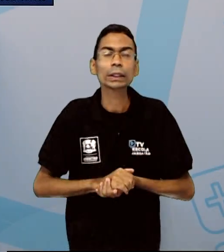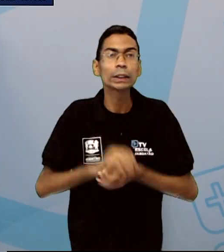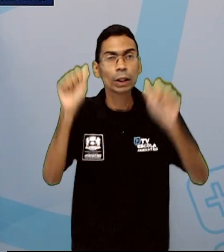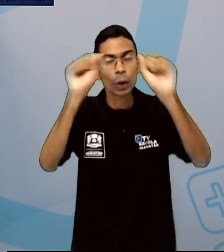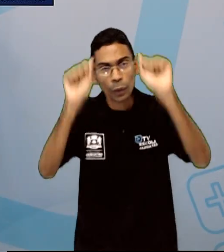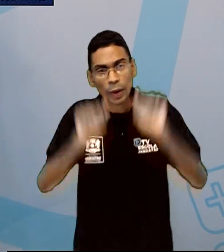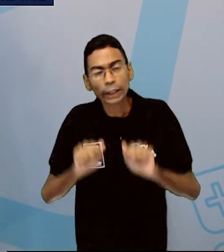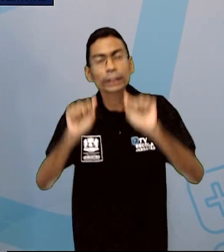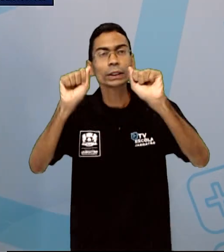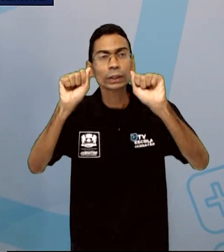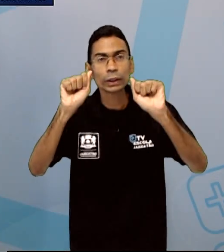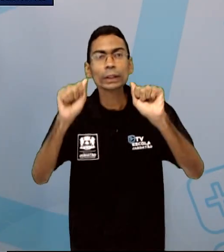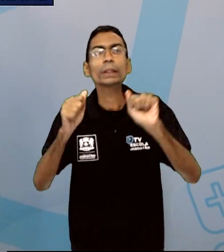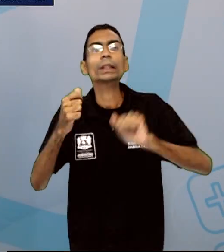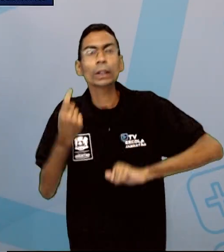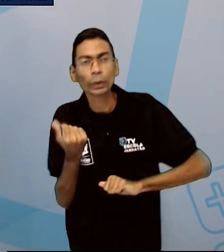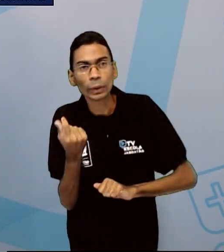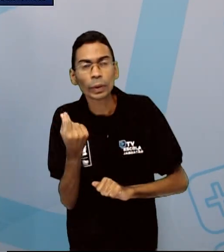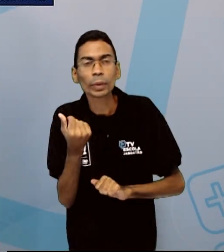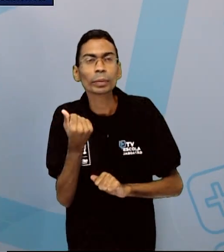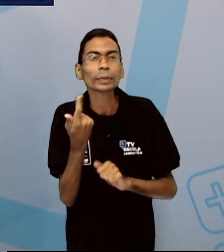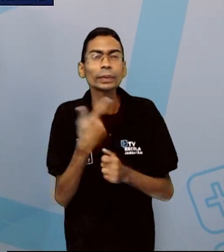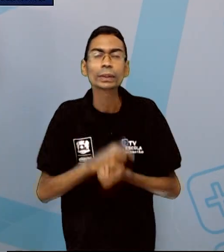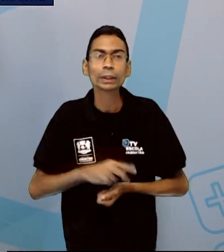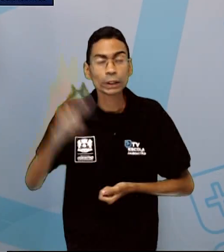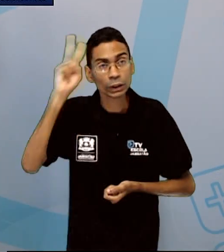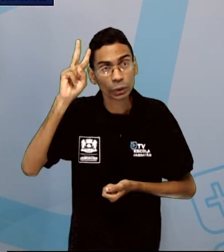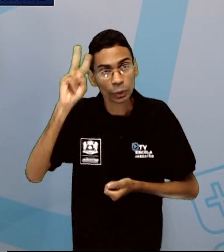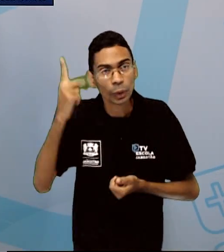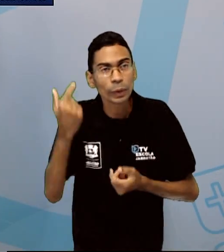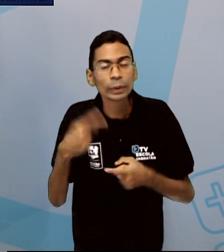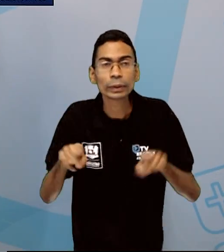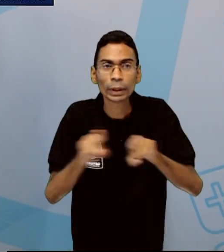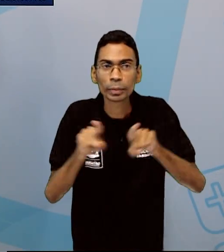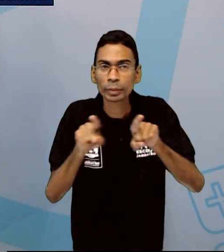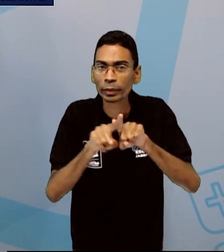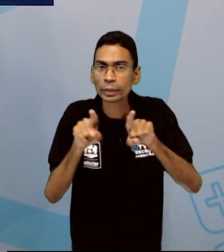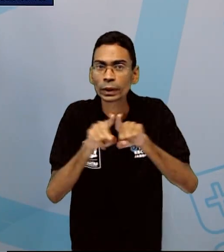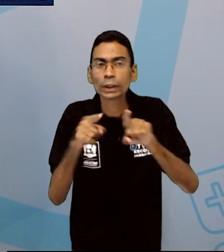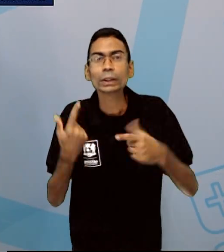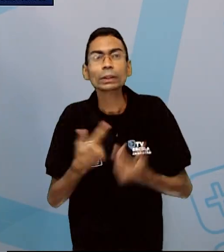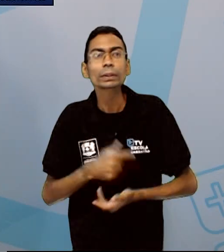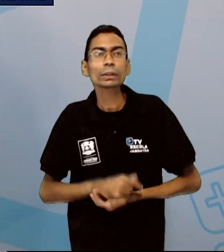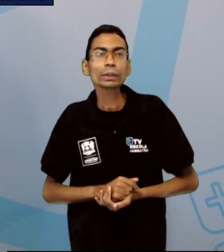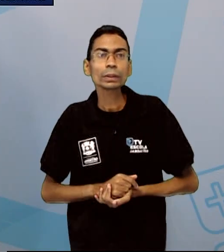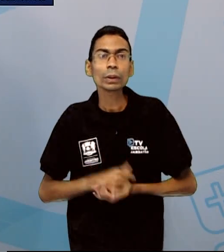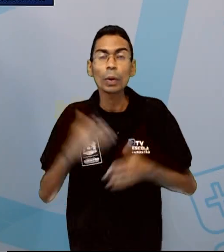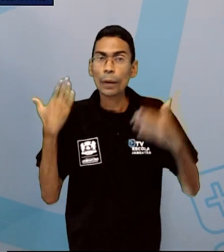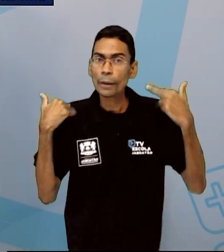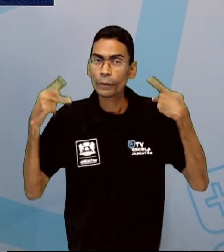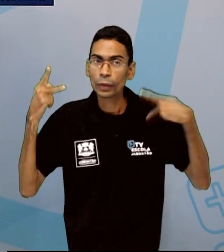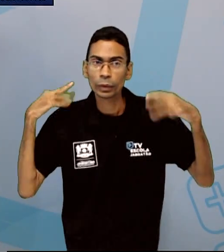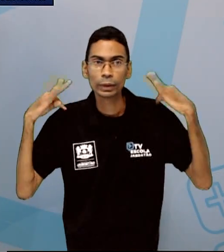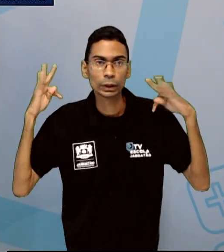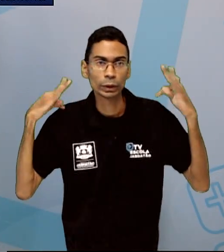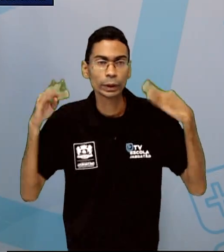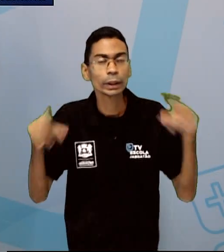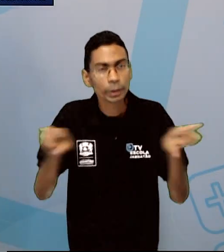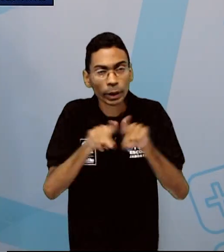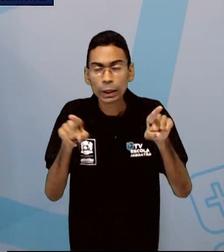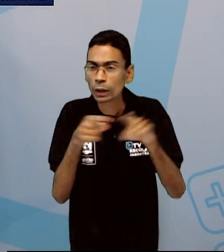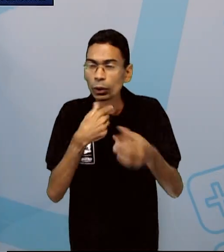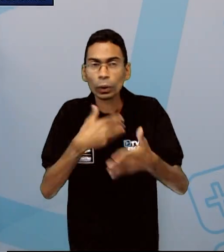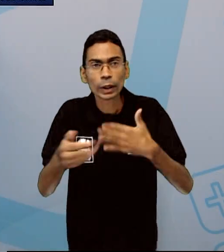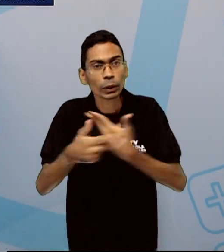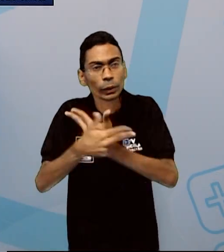econômico, estético, histórico ou turístico. Então, tudo que você encontrar na rua, por exemplo,